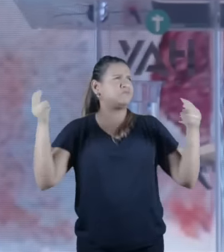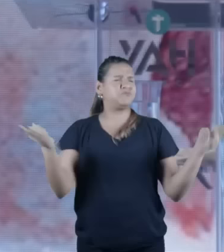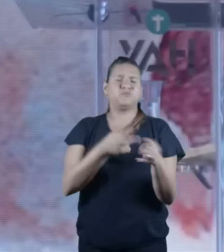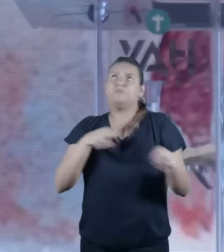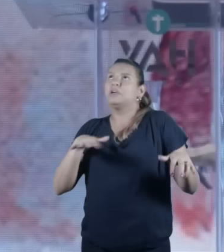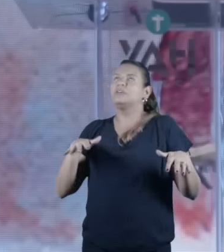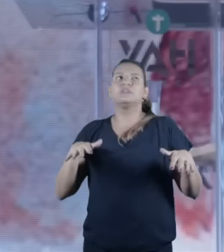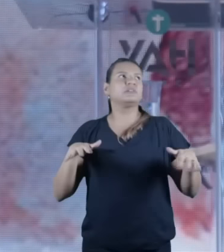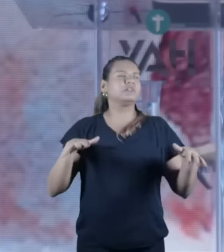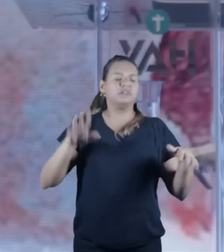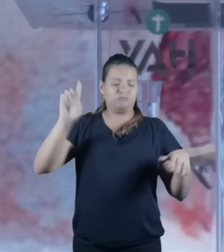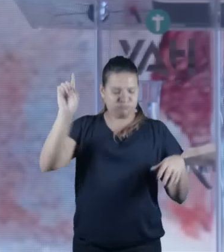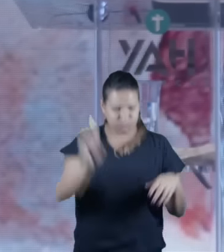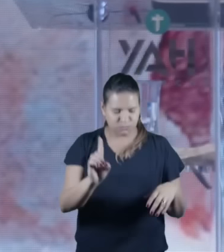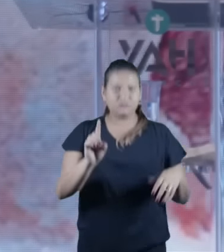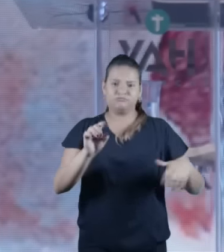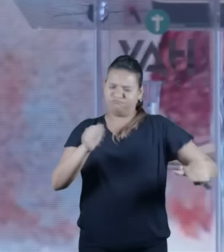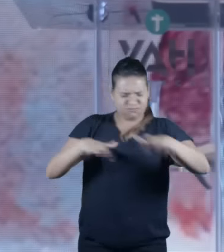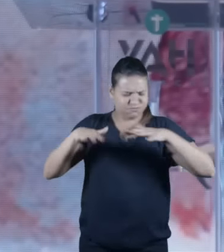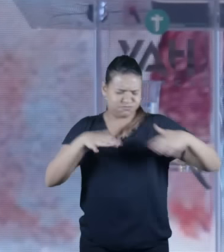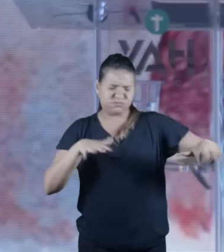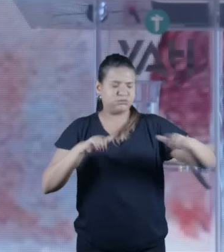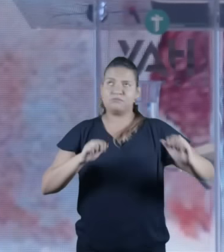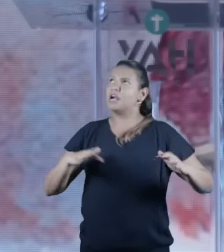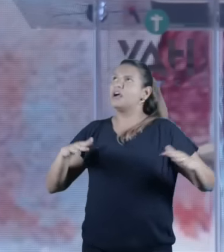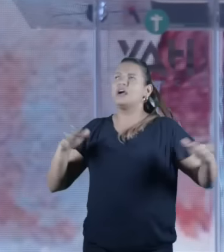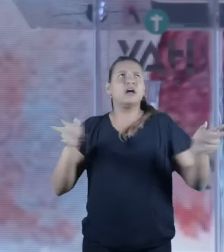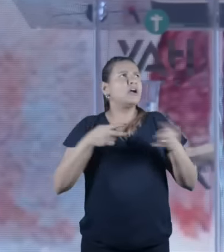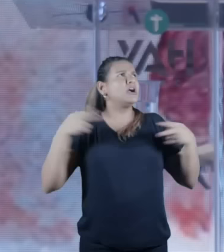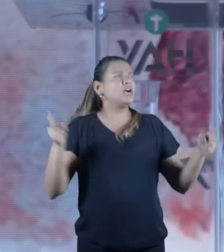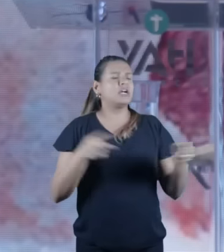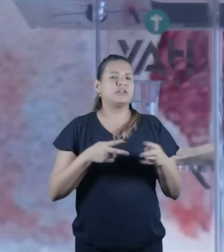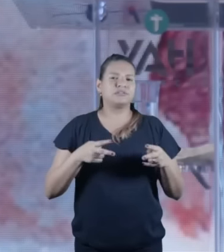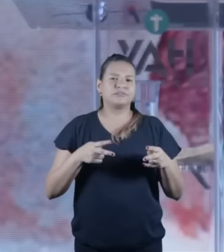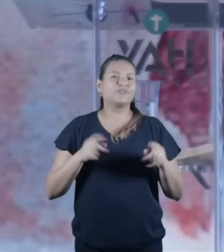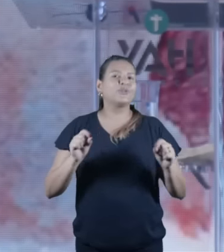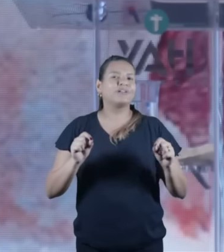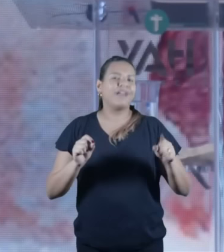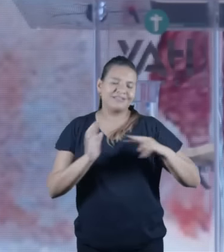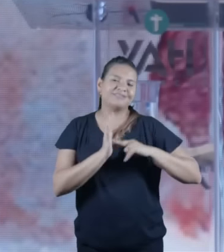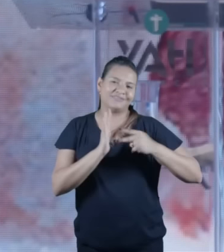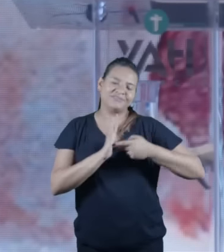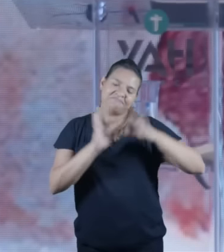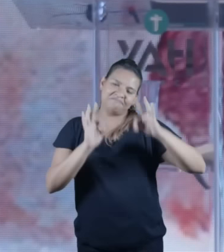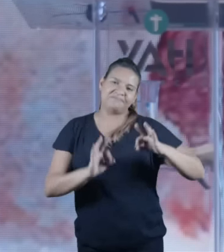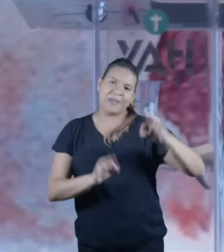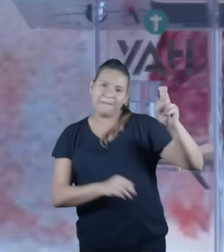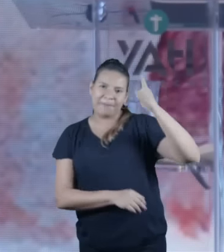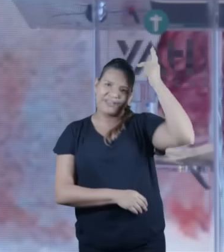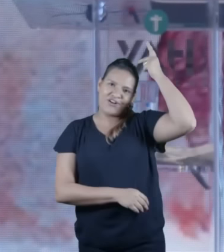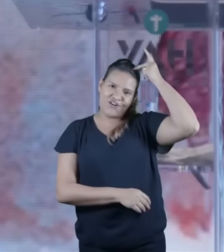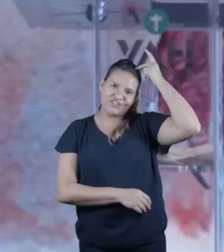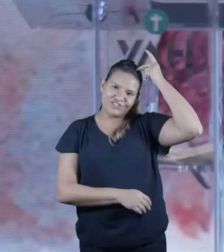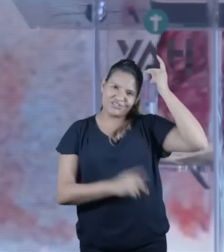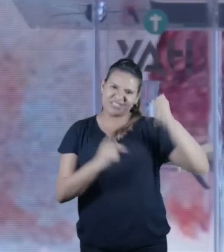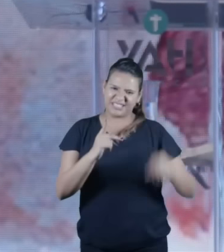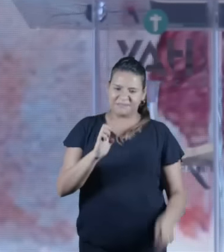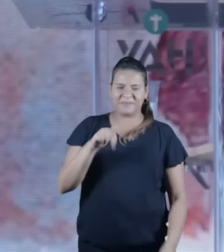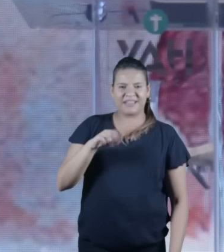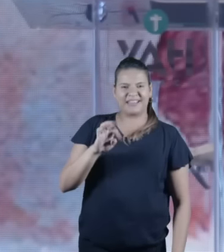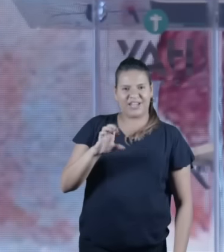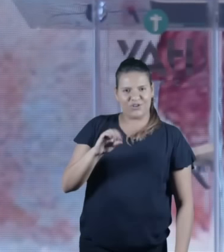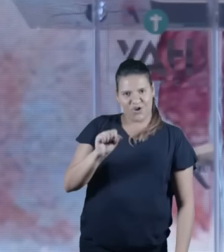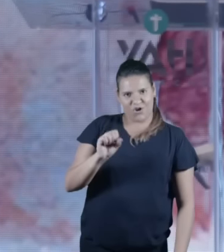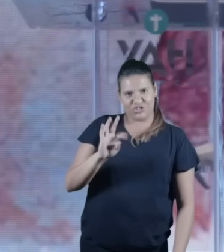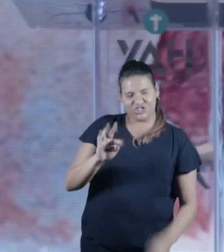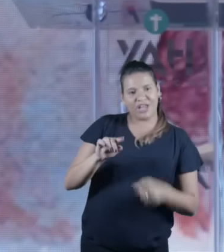e encheu toda a casa que estavam assentados Pentecostes pessoal é Shavuot é uma festa judaica